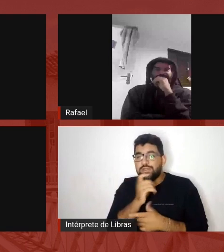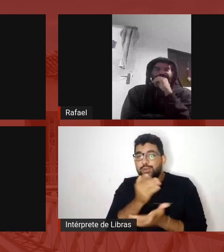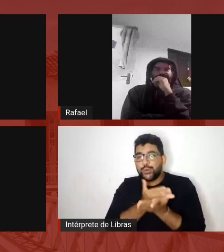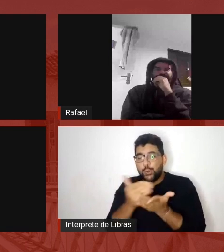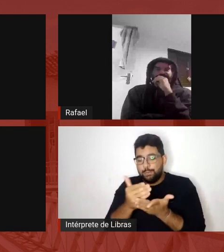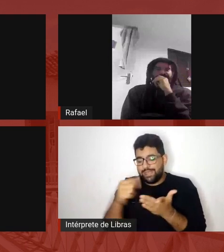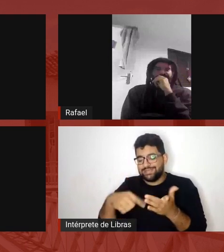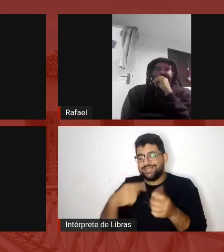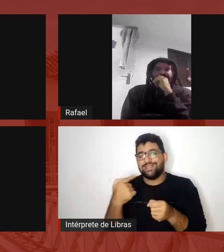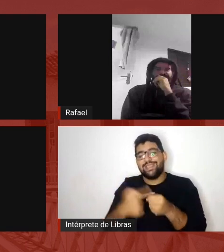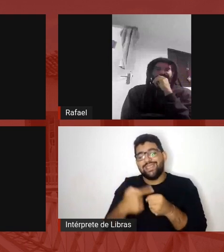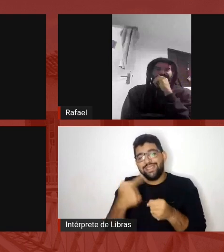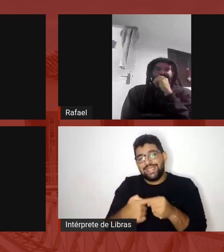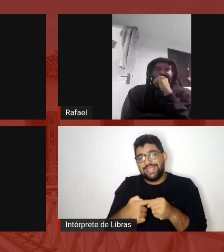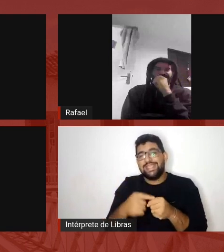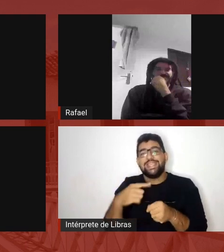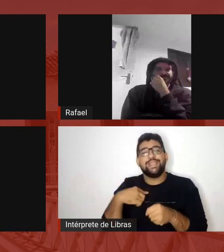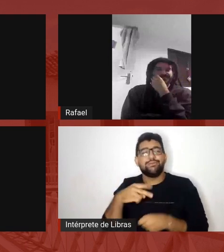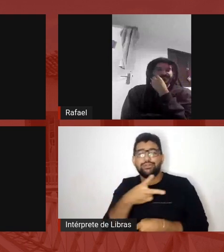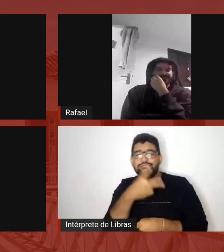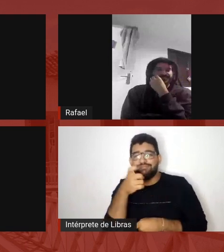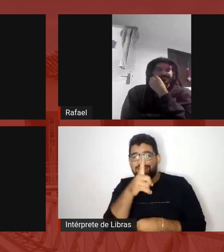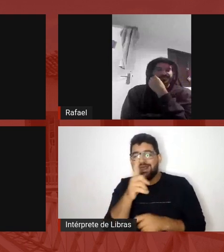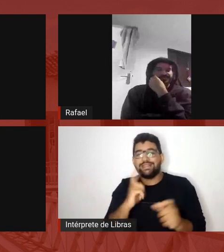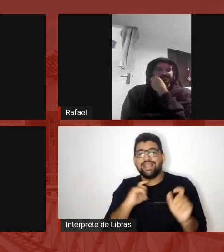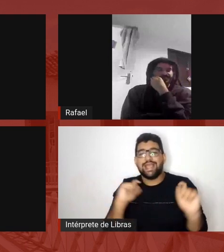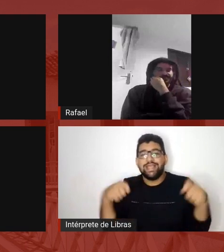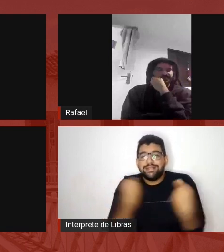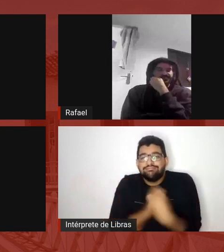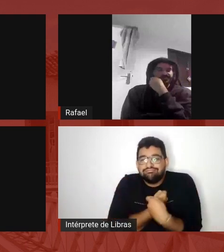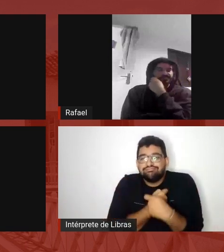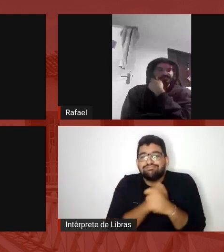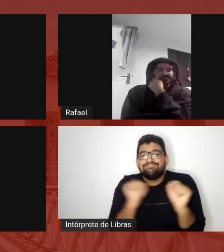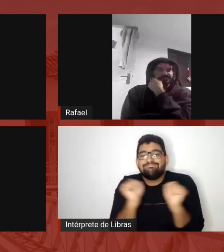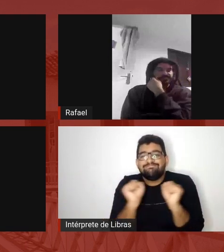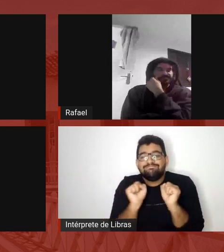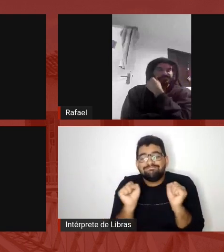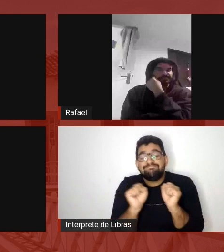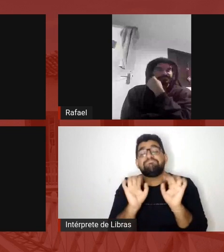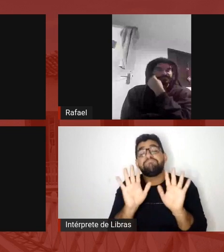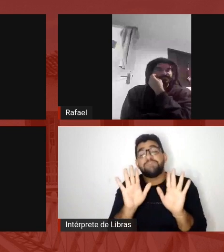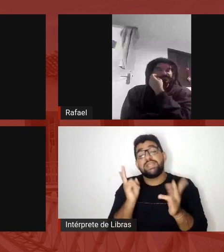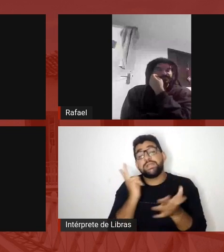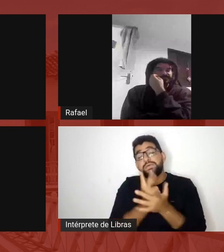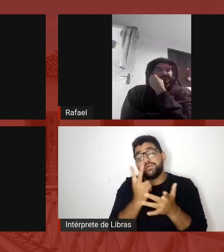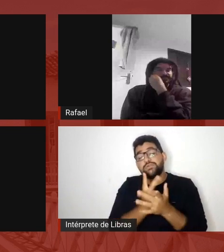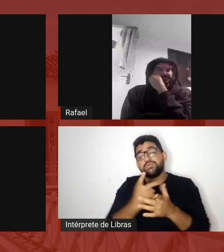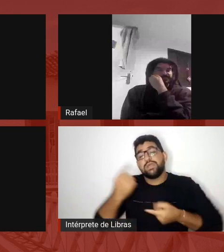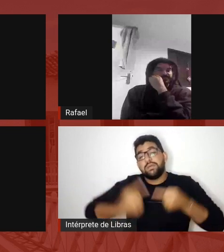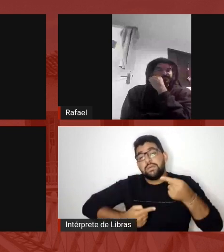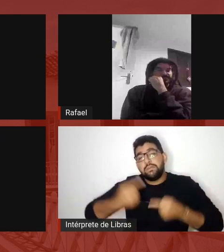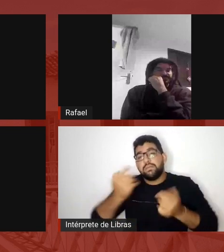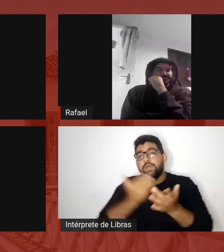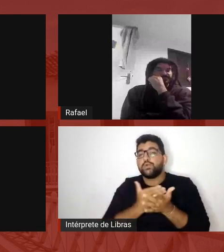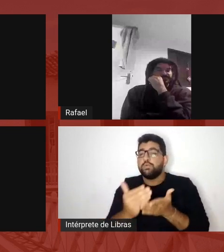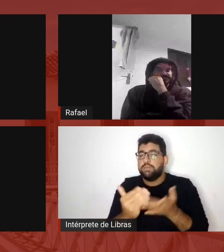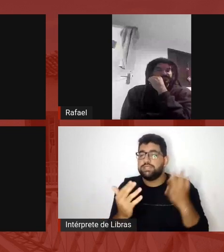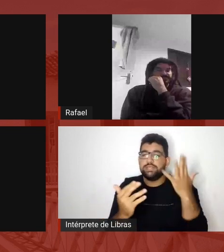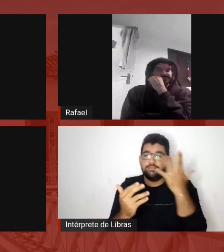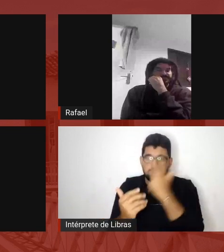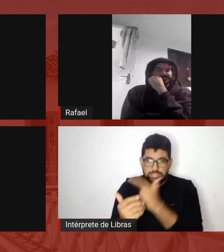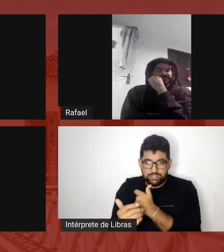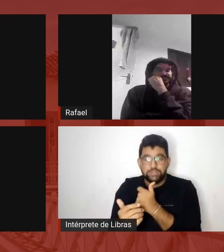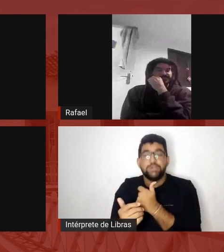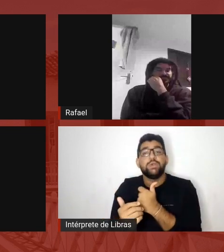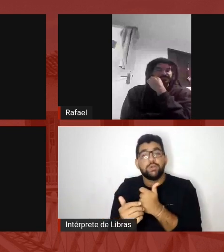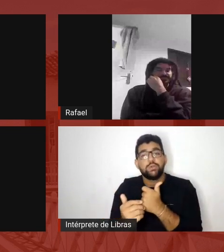Goiás, tô vendo que ela tá empacotada lá também, mas pra continuar esse diálogo que começou de forma tão bonita, Helenísia, lá com